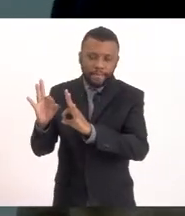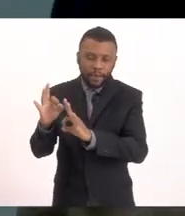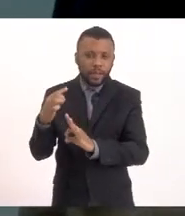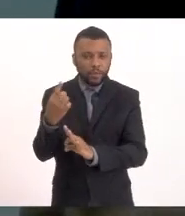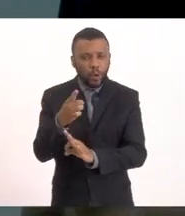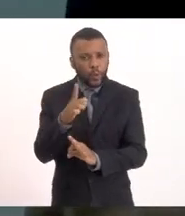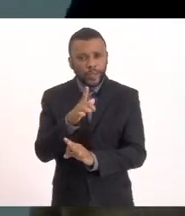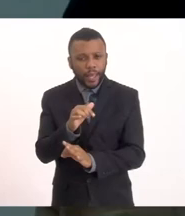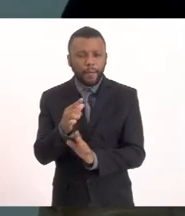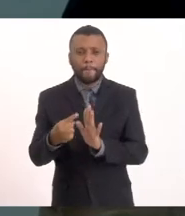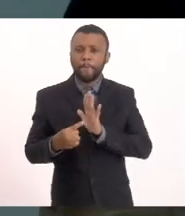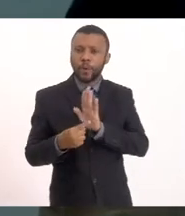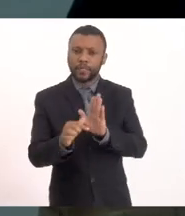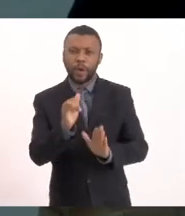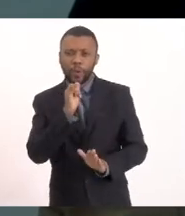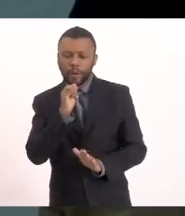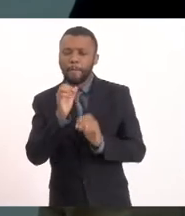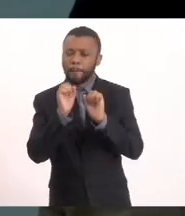Pode passar